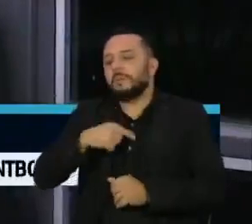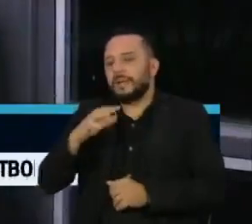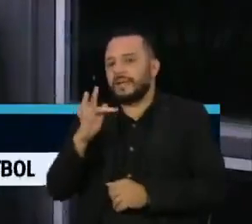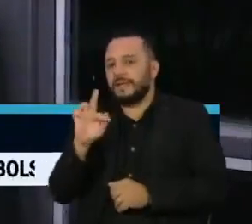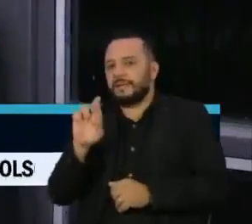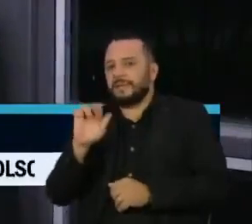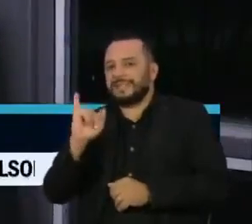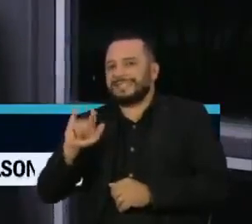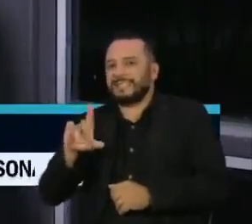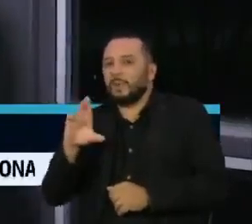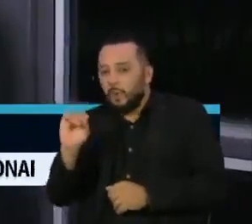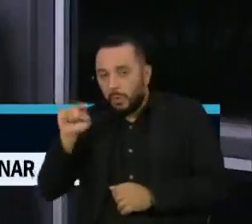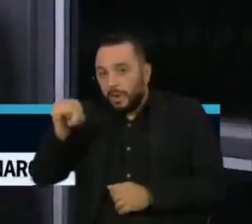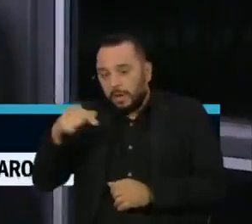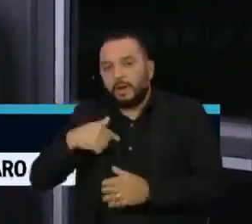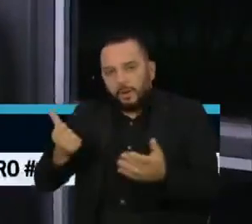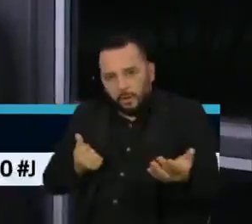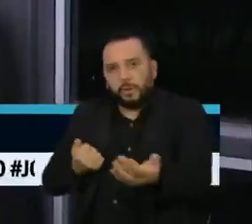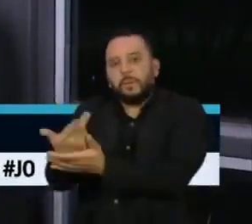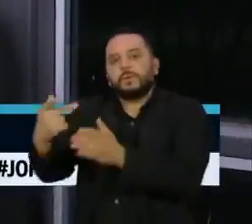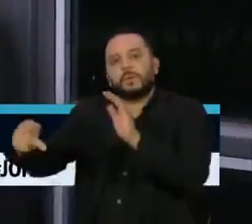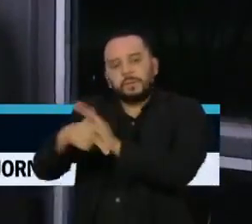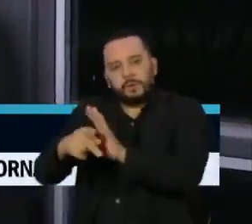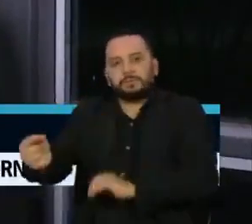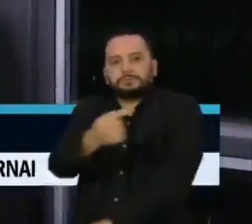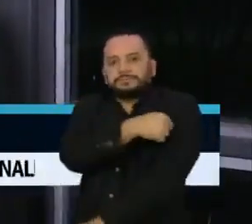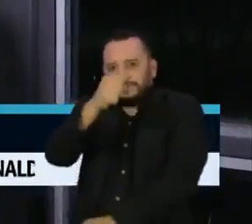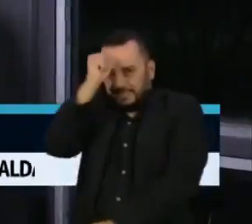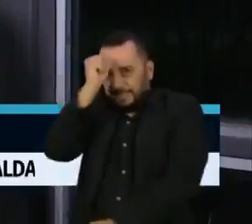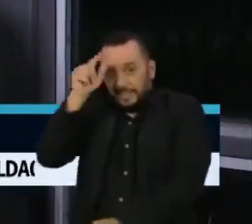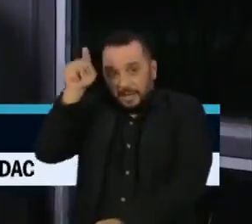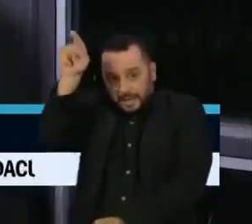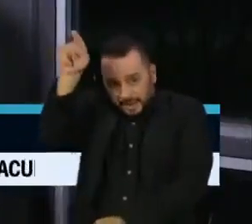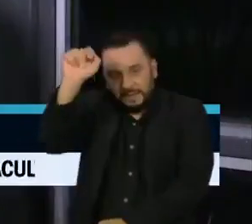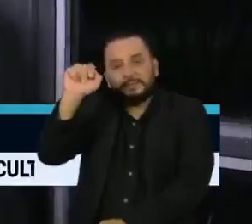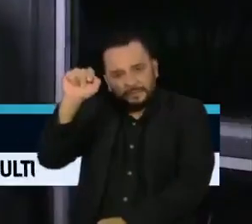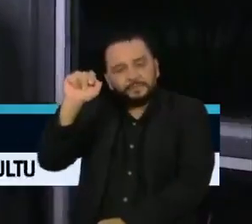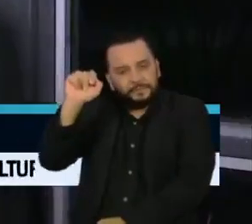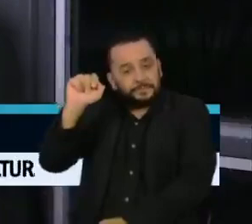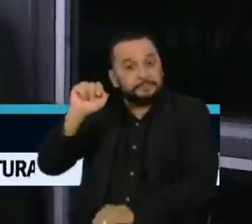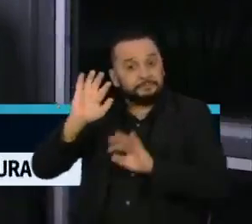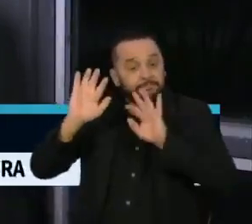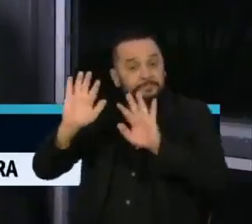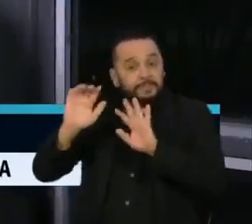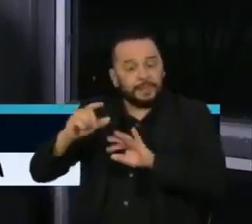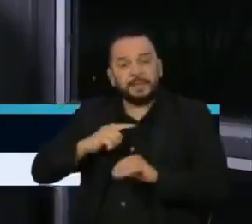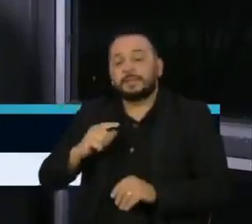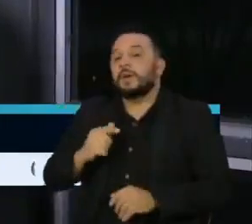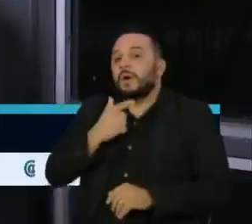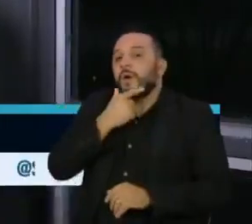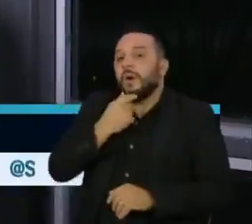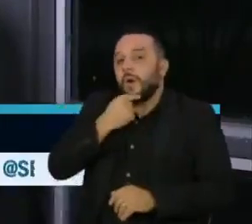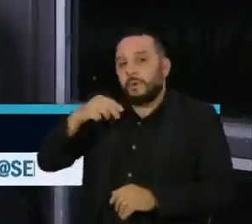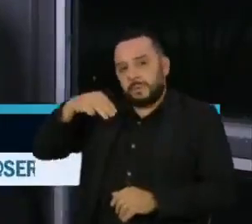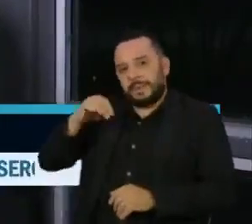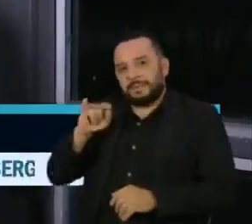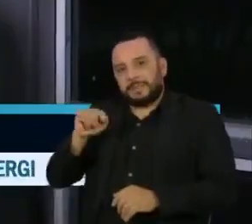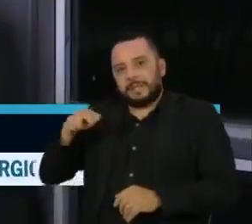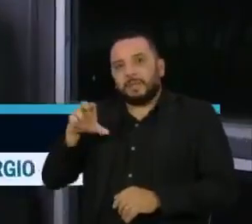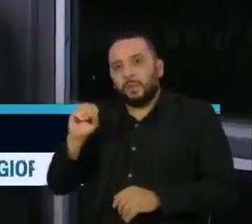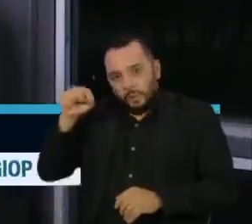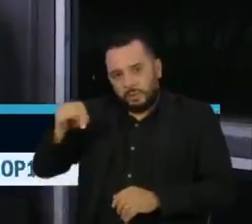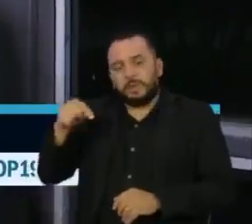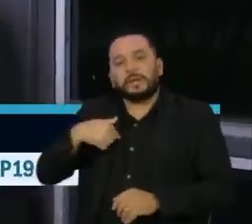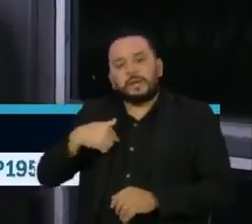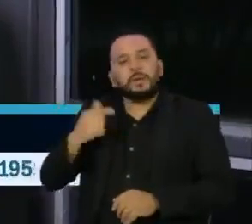intermediado a compra da Covaxin com o laboratório indiano Barabiotec. Maximiano conseguiu no Supremo Tribunal Federal